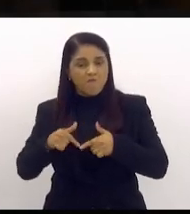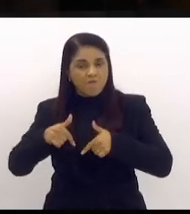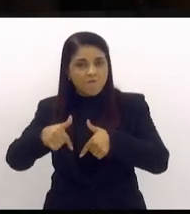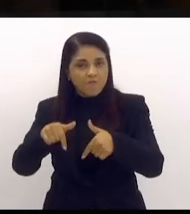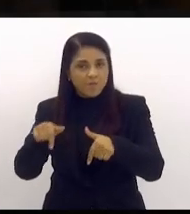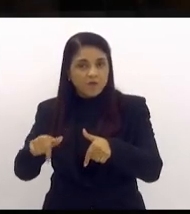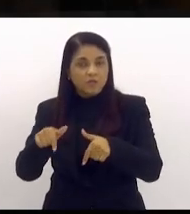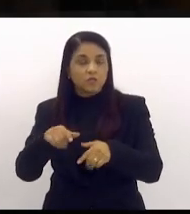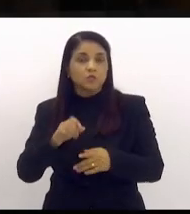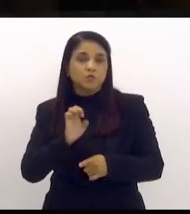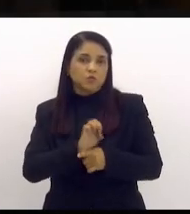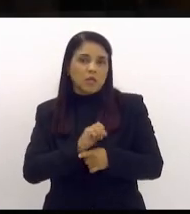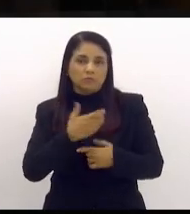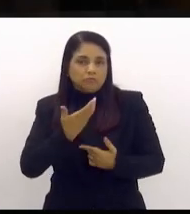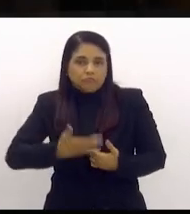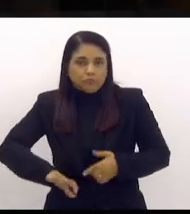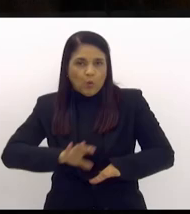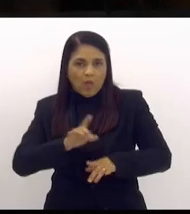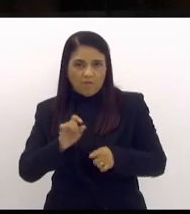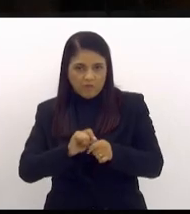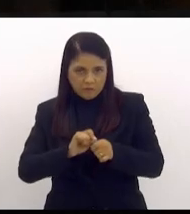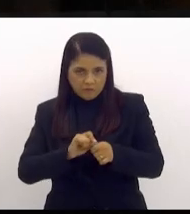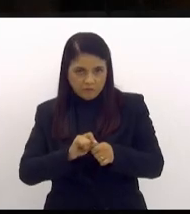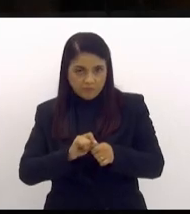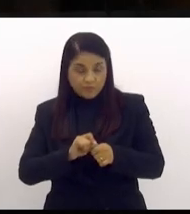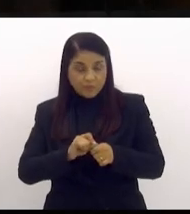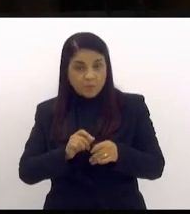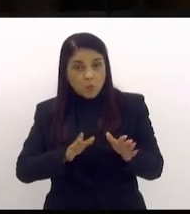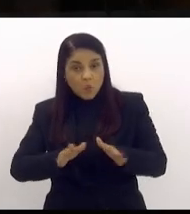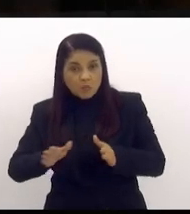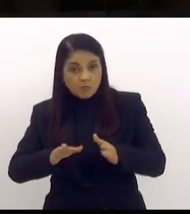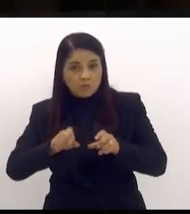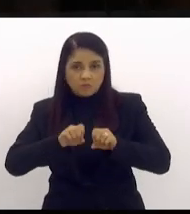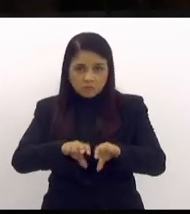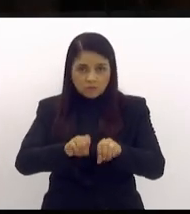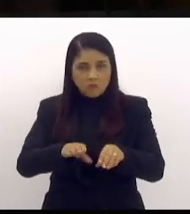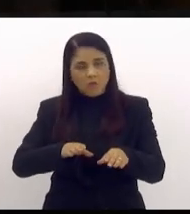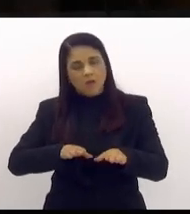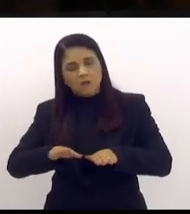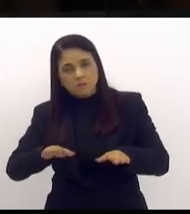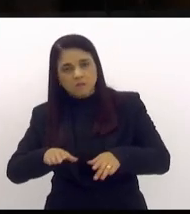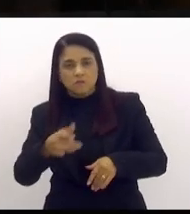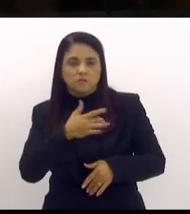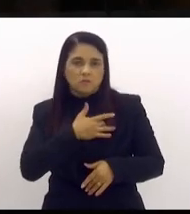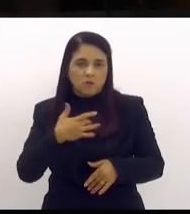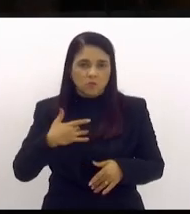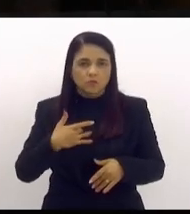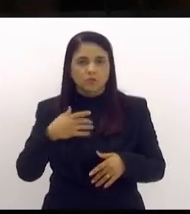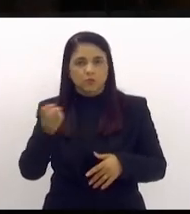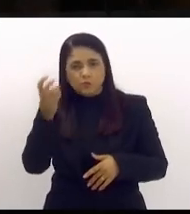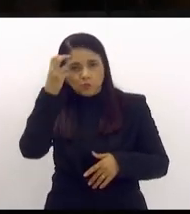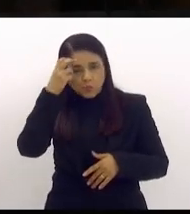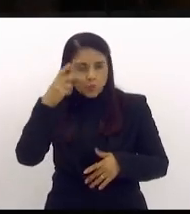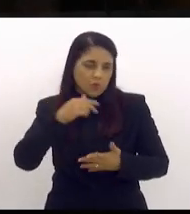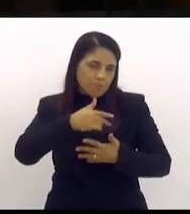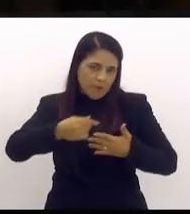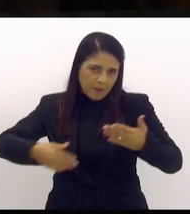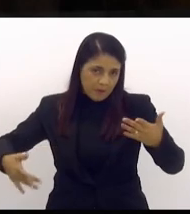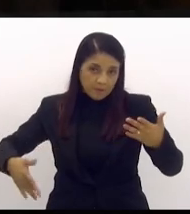para acesso à educação. Então, para acesso à saúde, à cultura, enfim, hoje